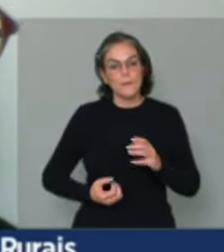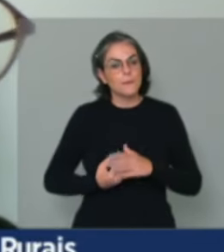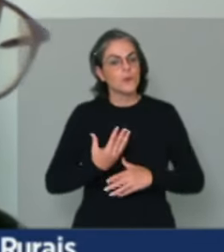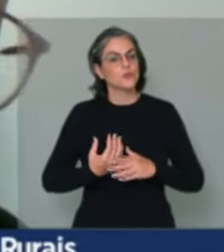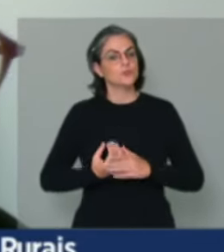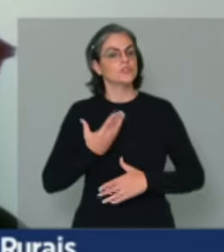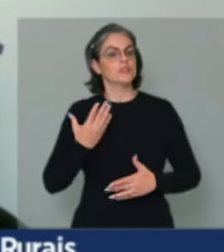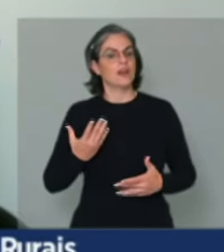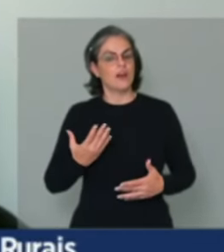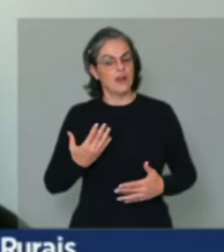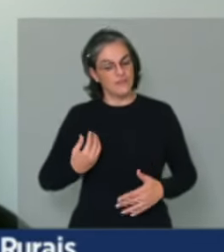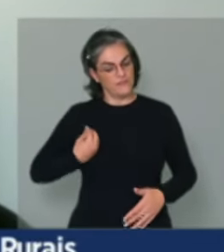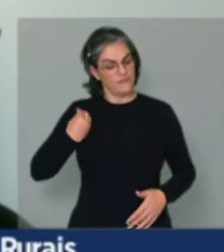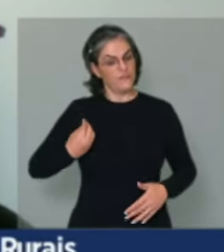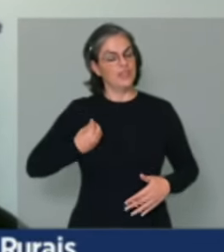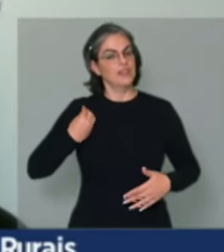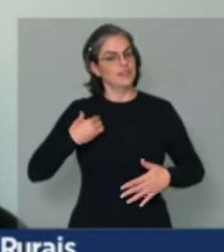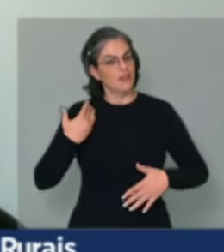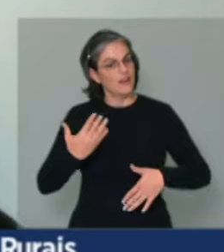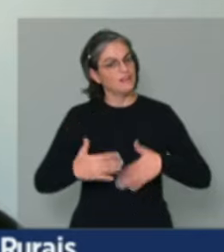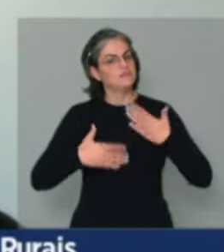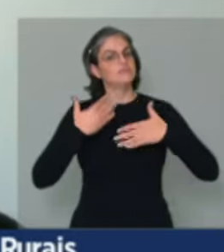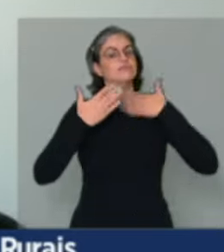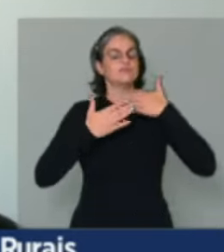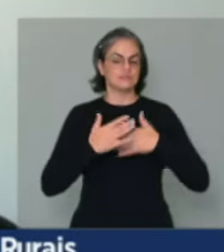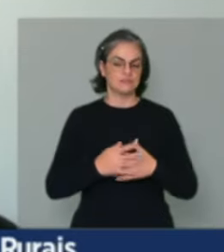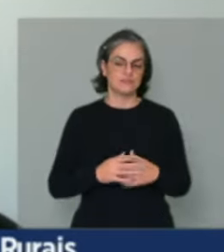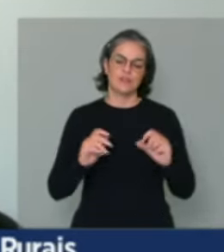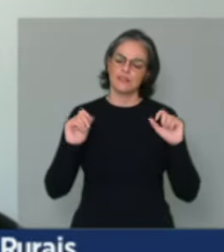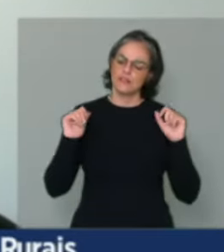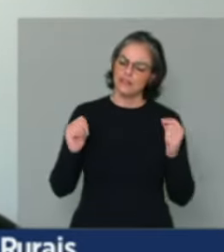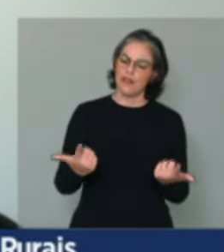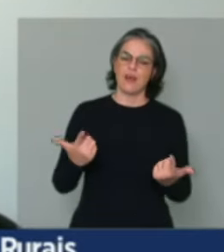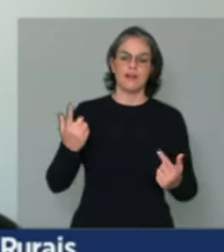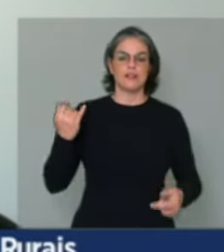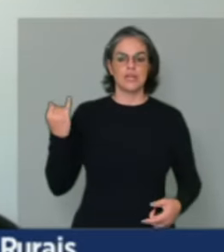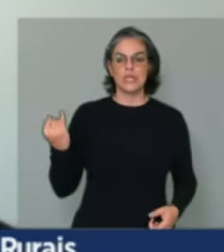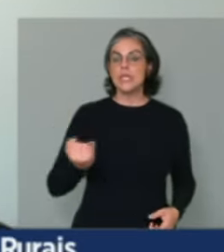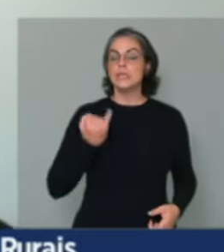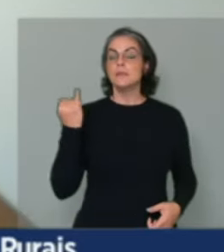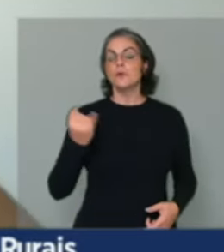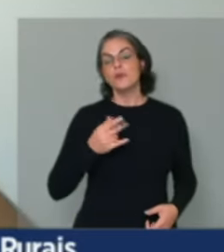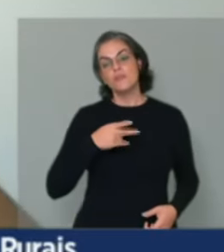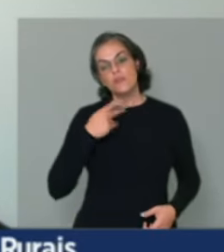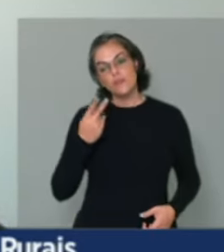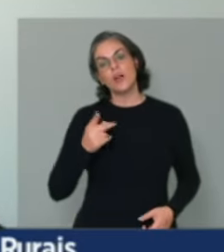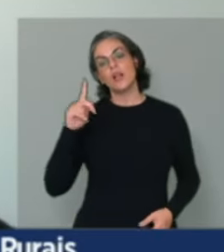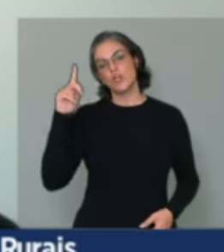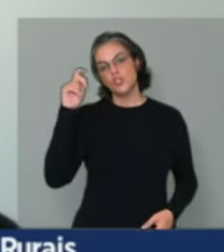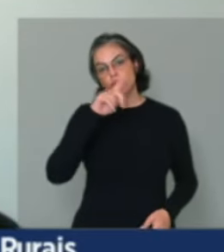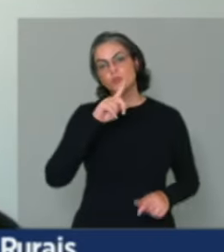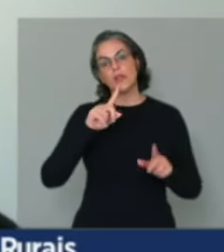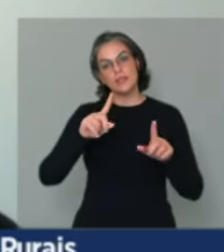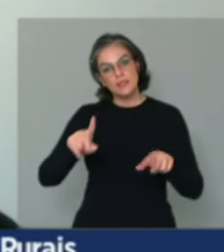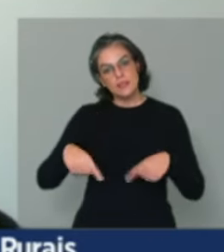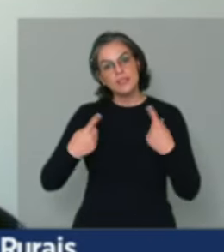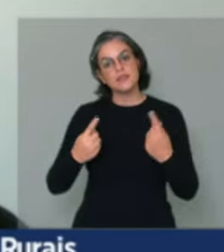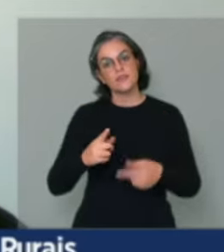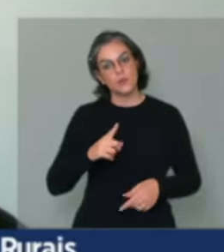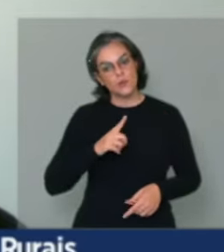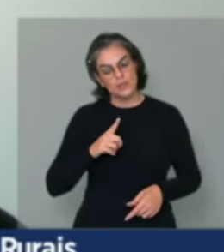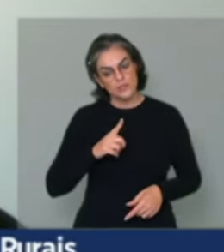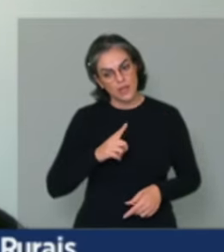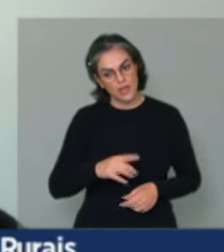da vida. Então, é claro que é fundamental a gente pontuar os desafios referentes aos créditos,